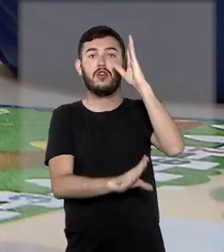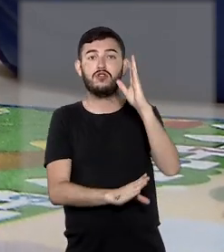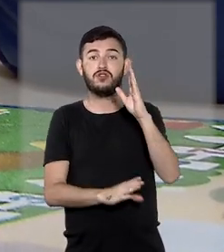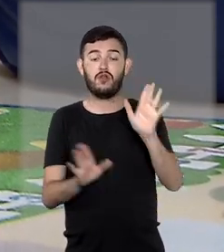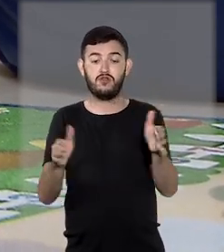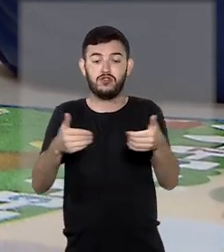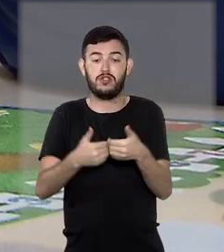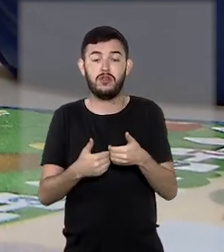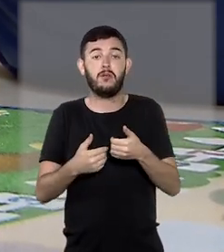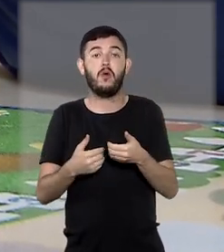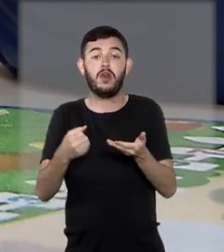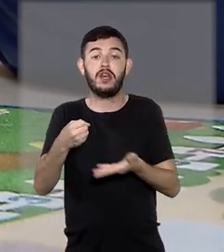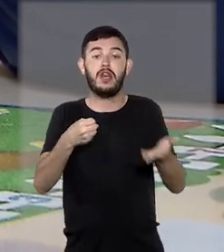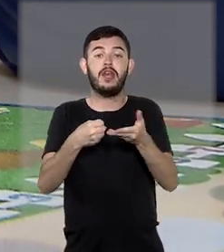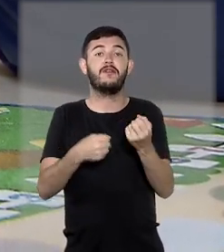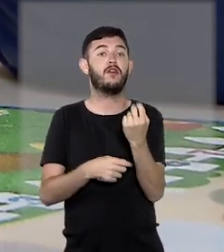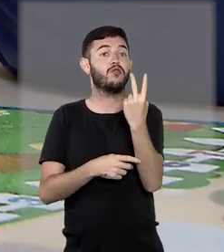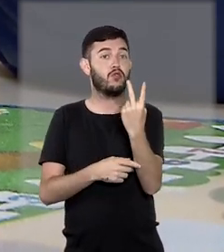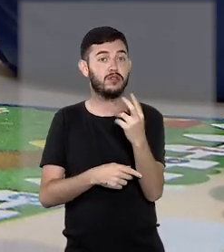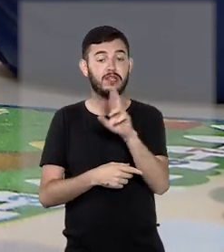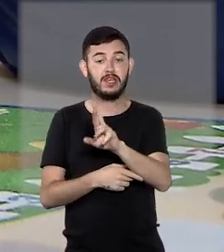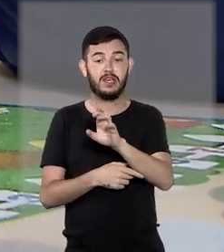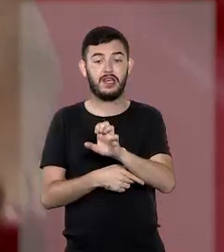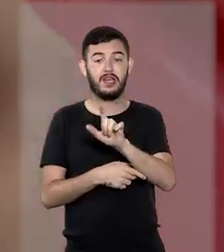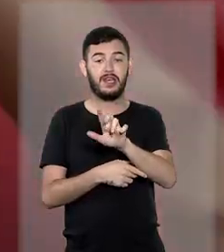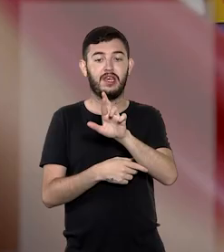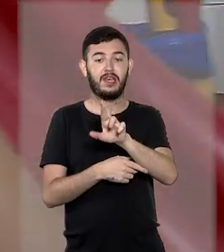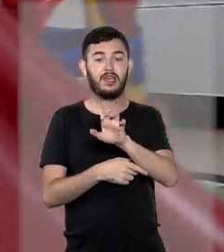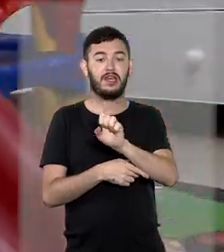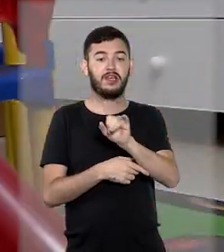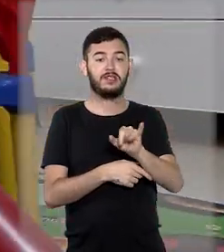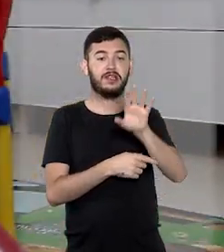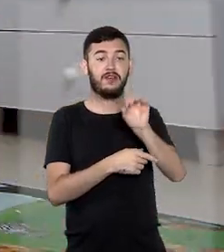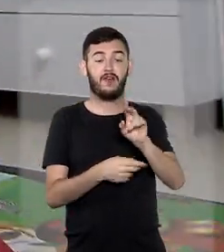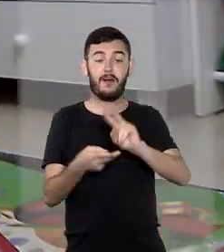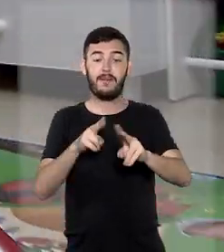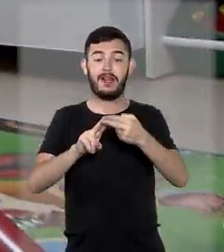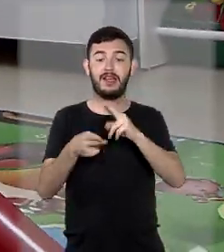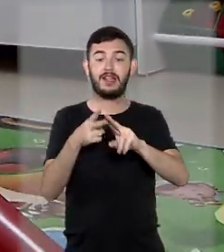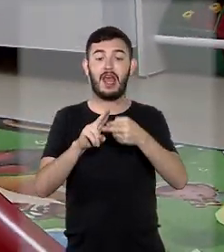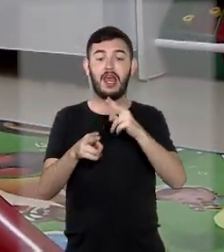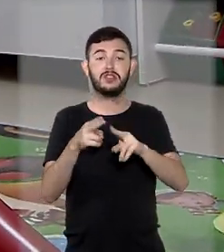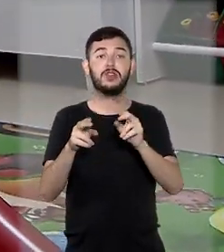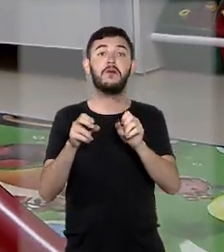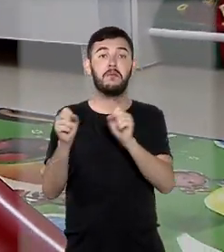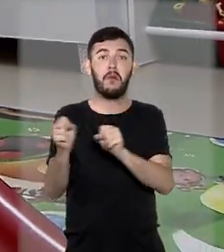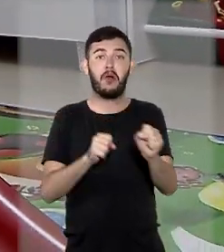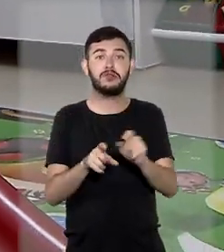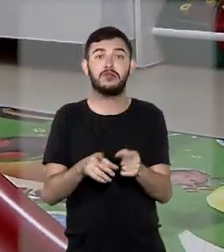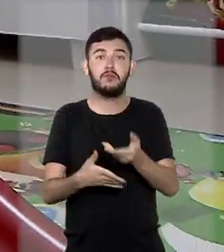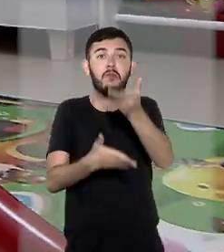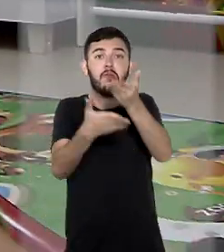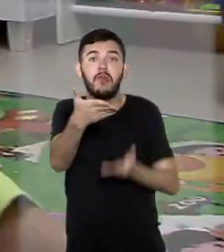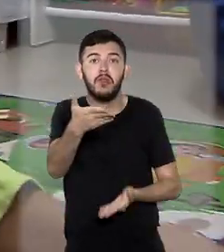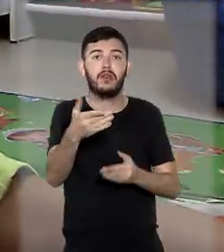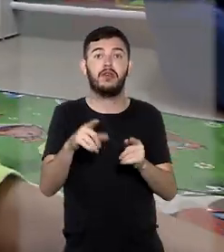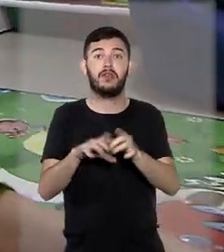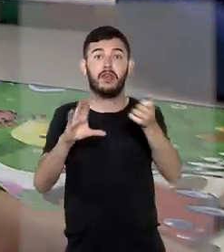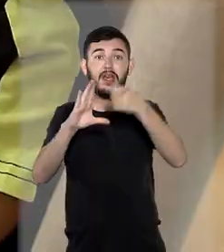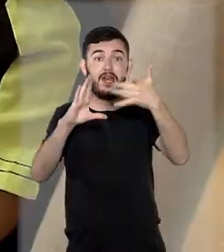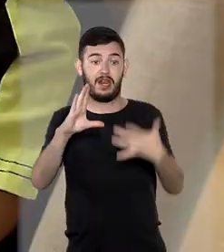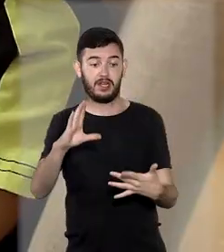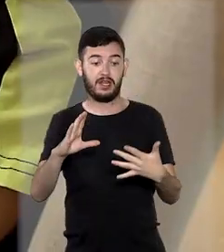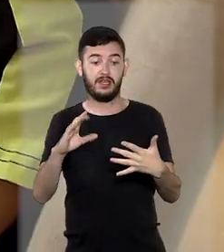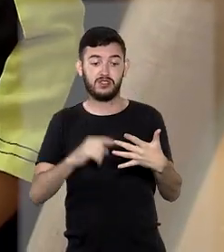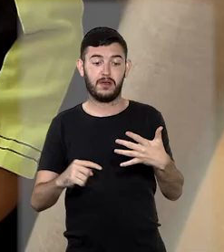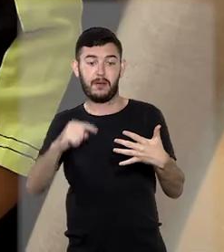autismo nível 2 regressivo, quando a criança pode perder habilidades já adquiridas. Por conta dessa característica,